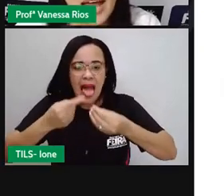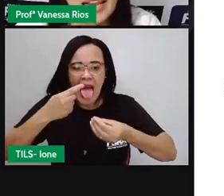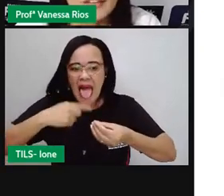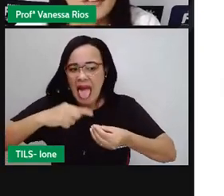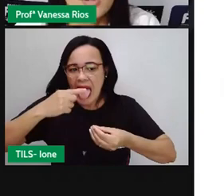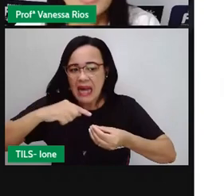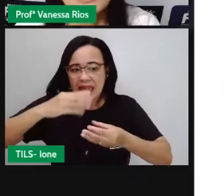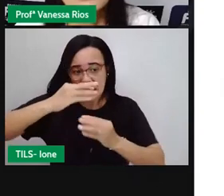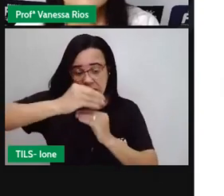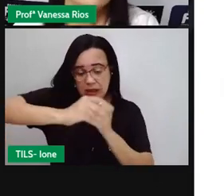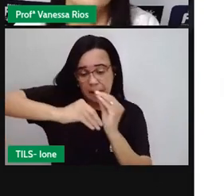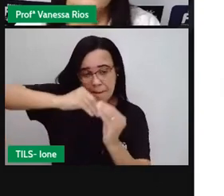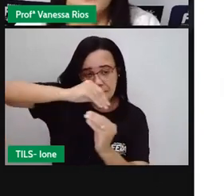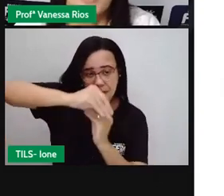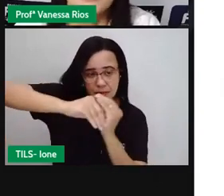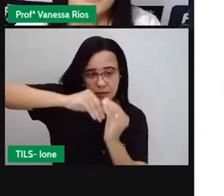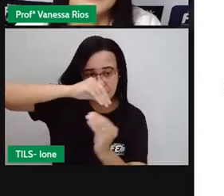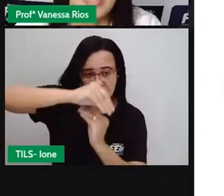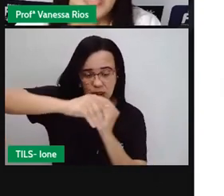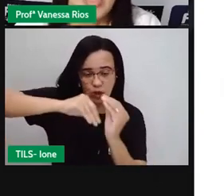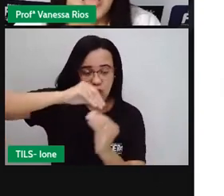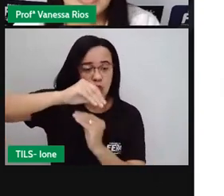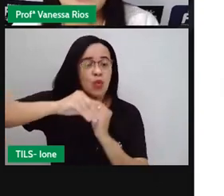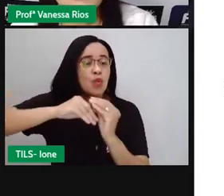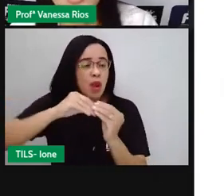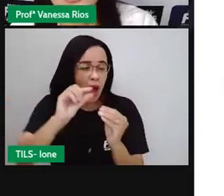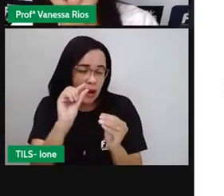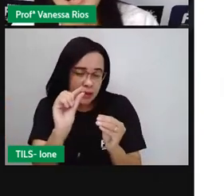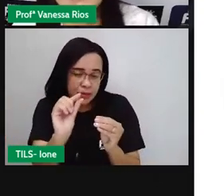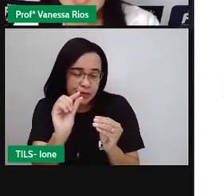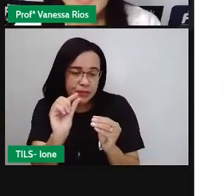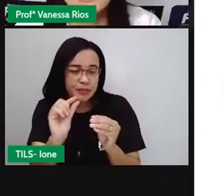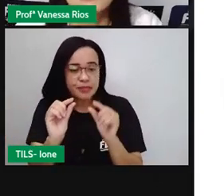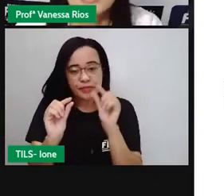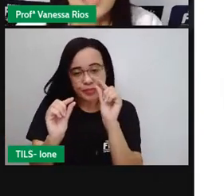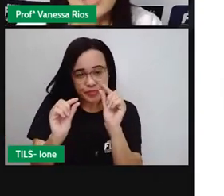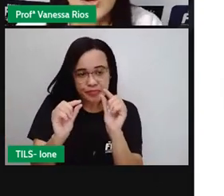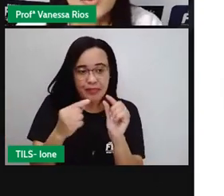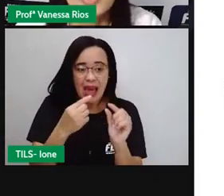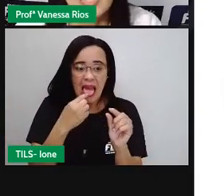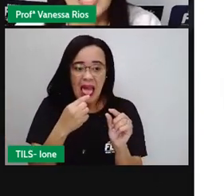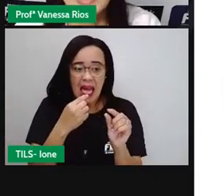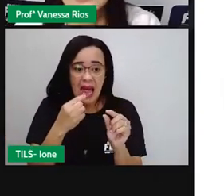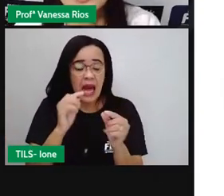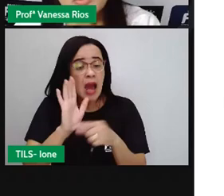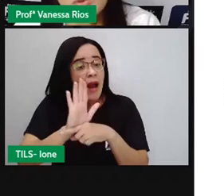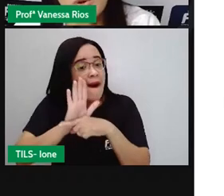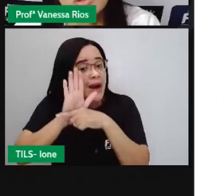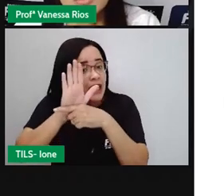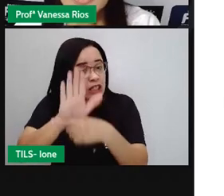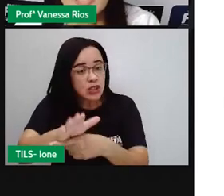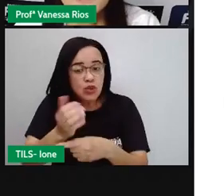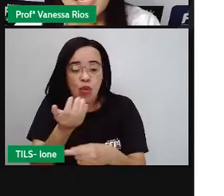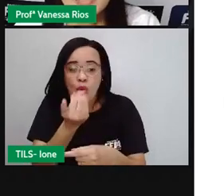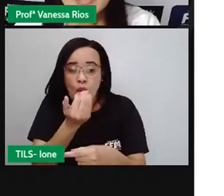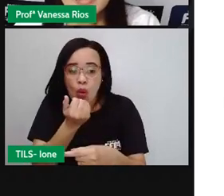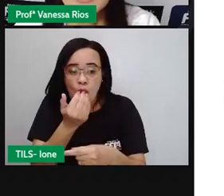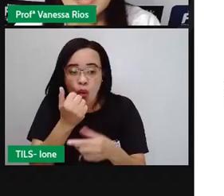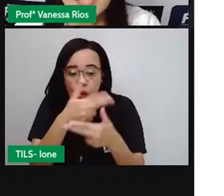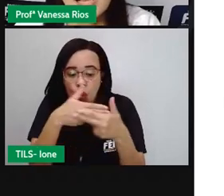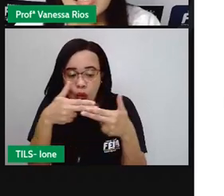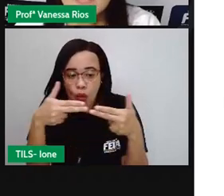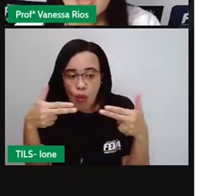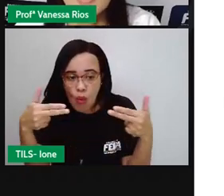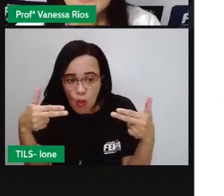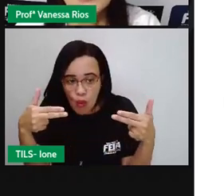misturá-la, formando o bom alimentar. Aí vai ajudar a levar o alimento aí, ó, de um lado, para o outro, né? Para que